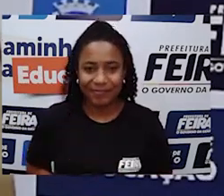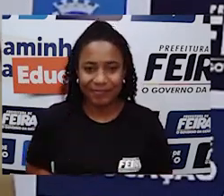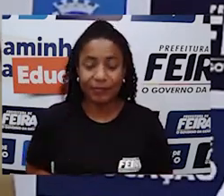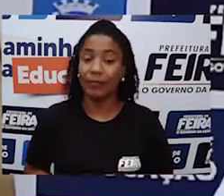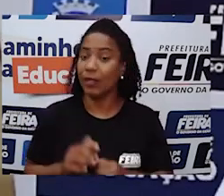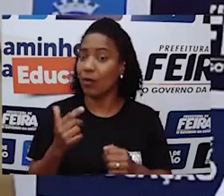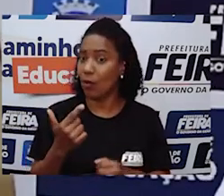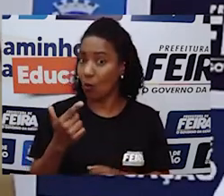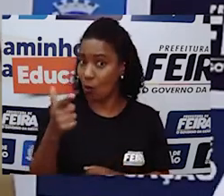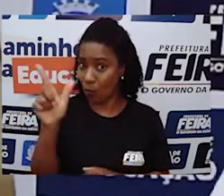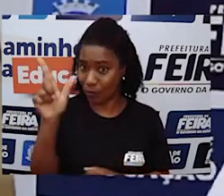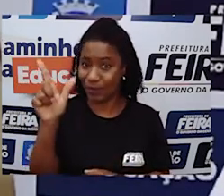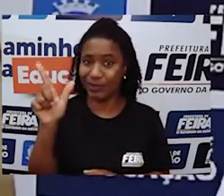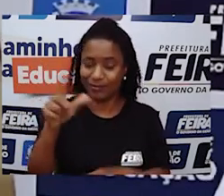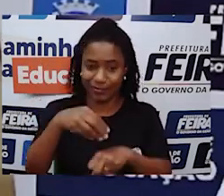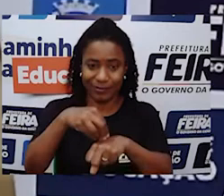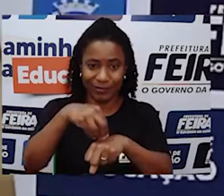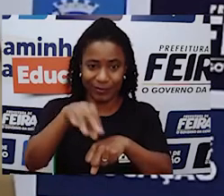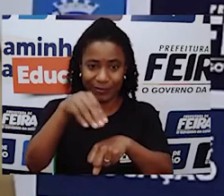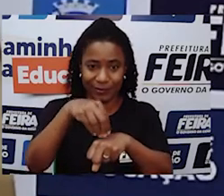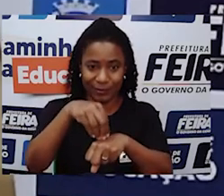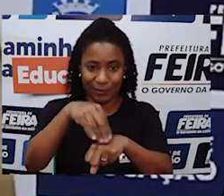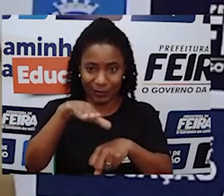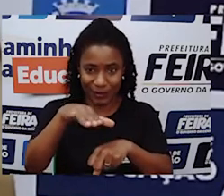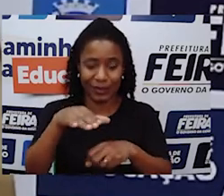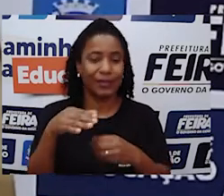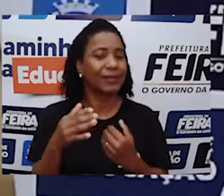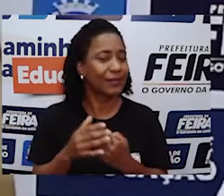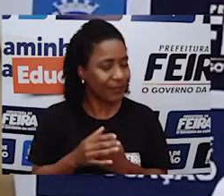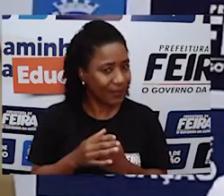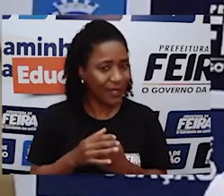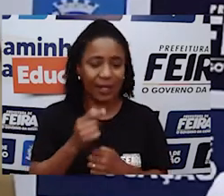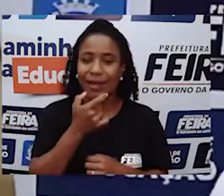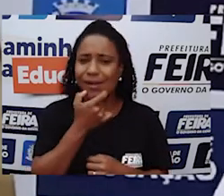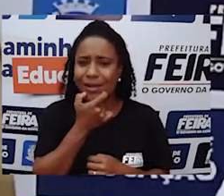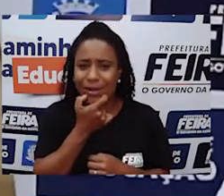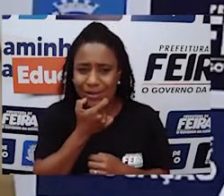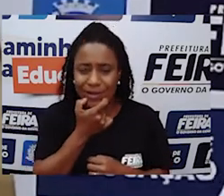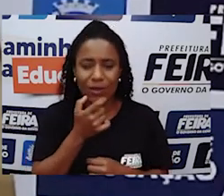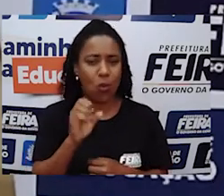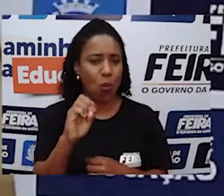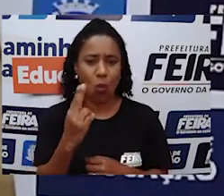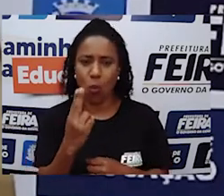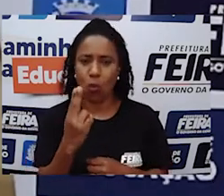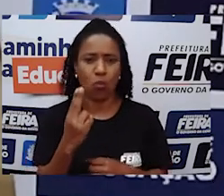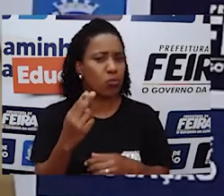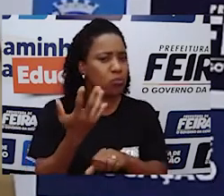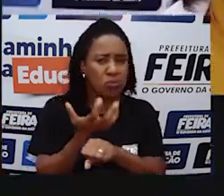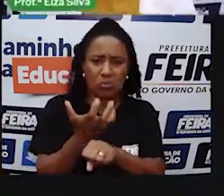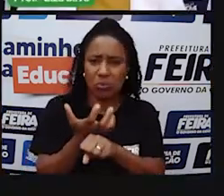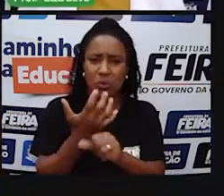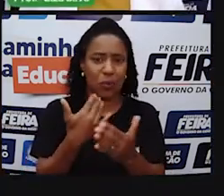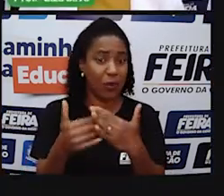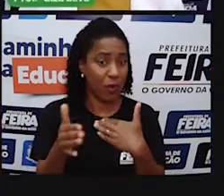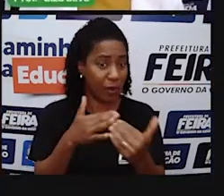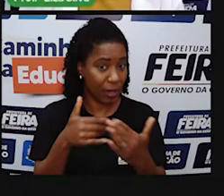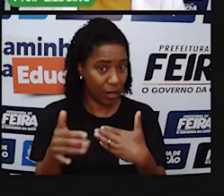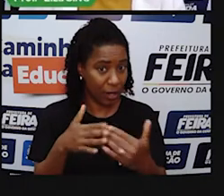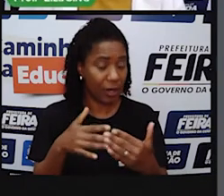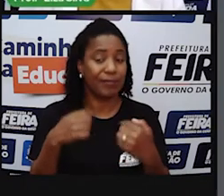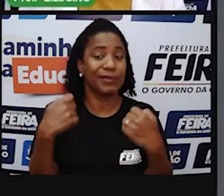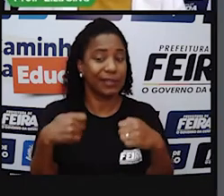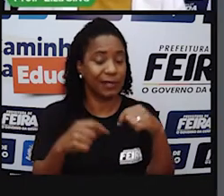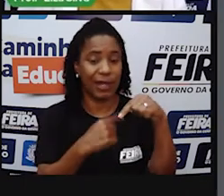Organização de caderno. Como estudar inglês ou qualquer outra disciplina sem manter uma organização no